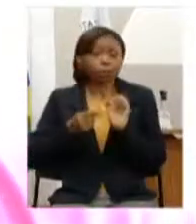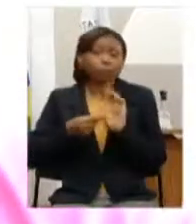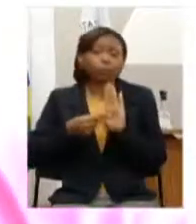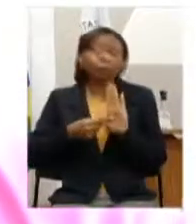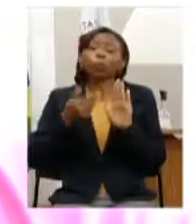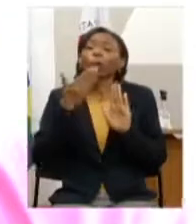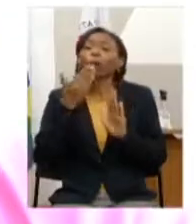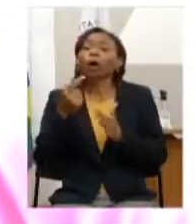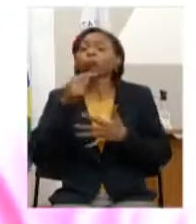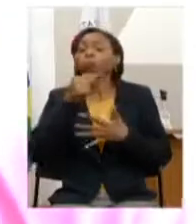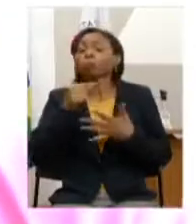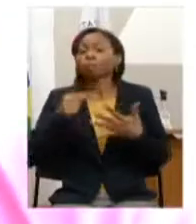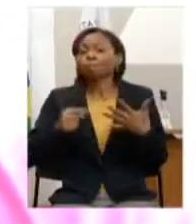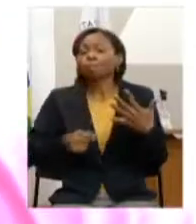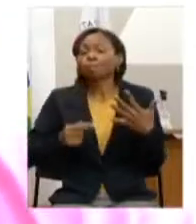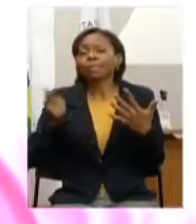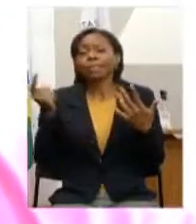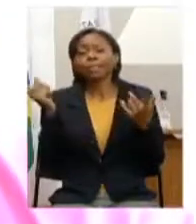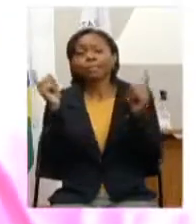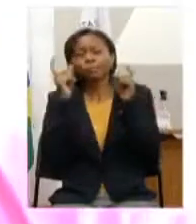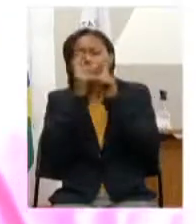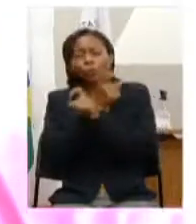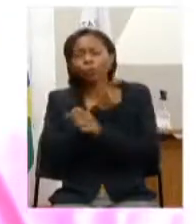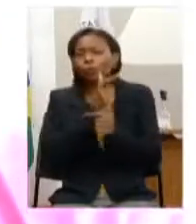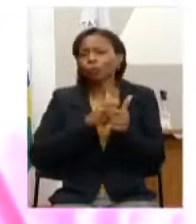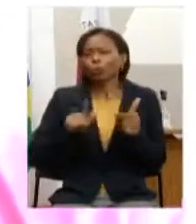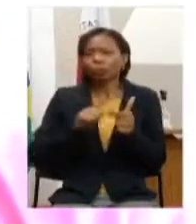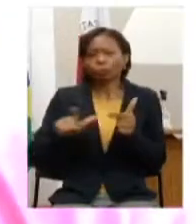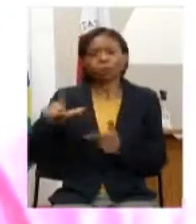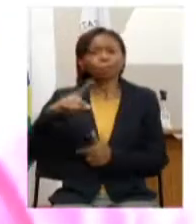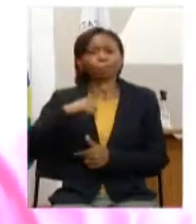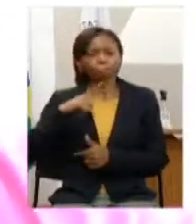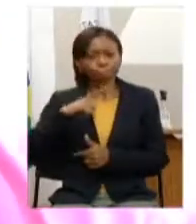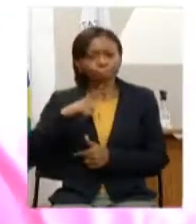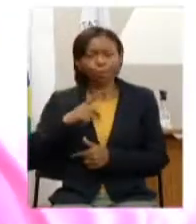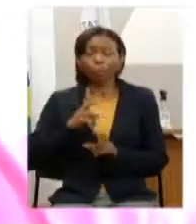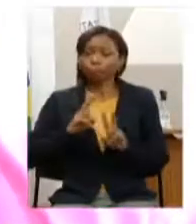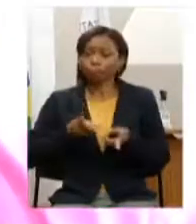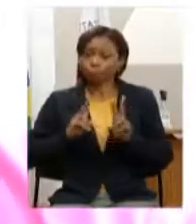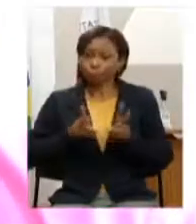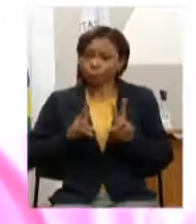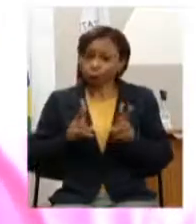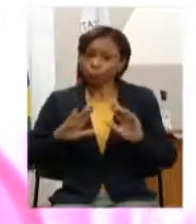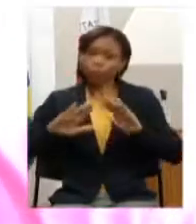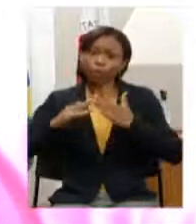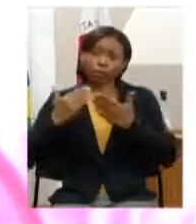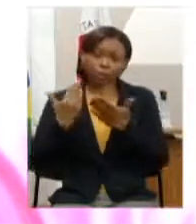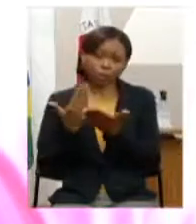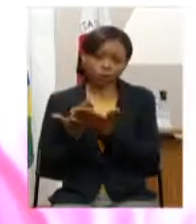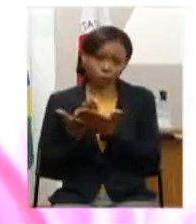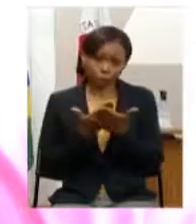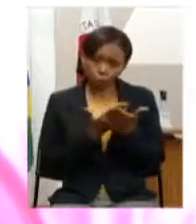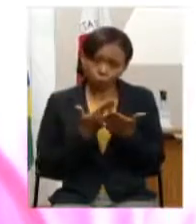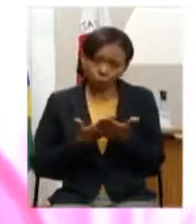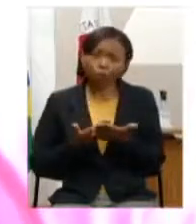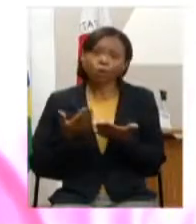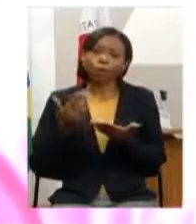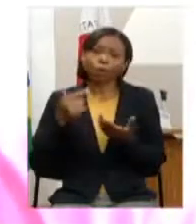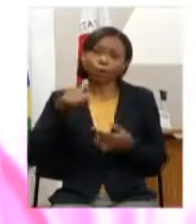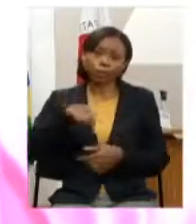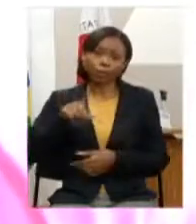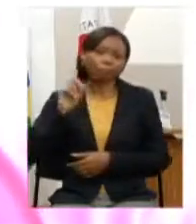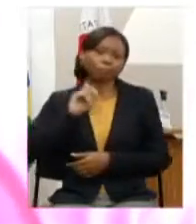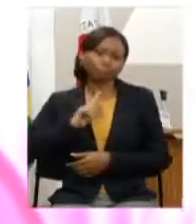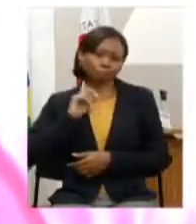as dificuldades que nós estamos encontrando para a manutenção das escolas família agrícola no Estado de Minas